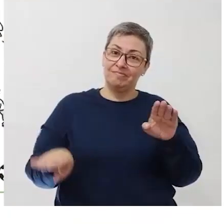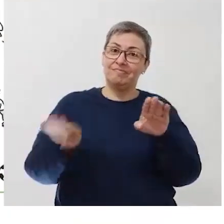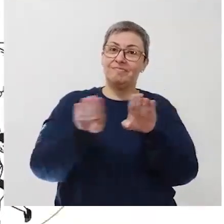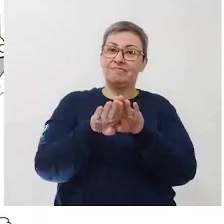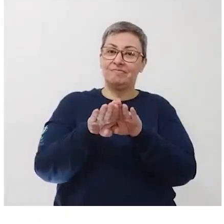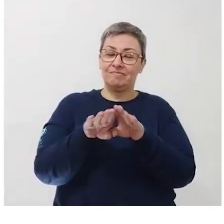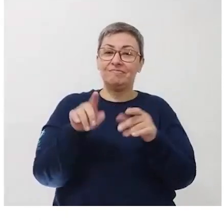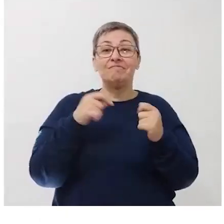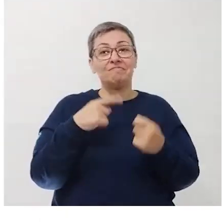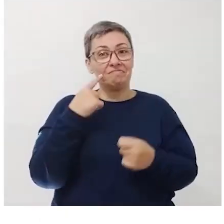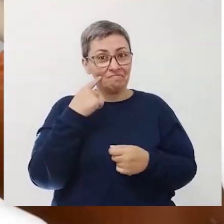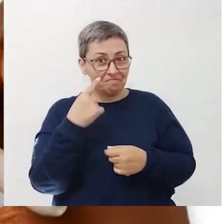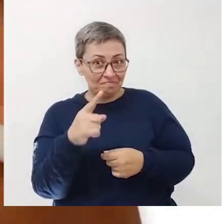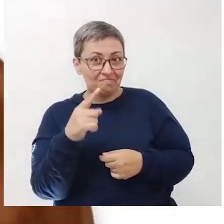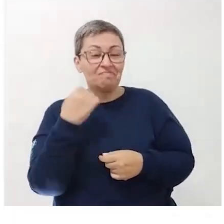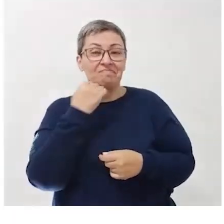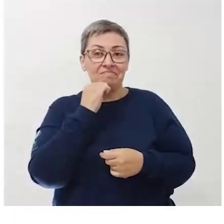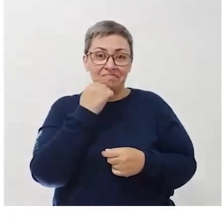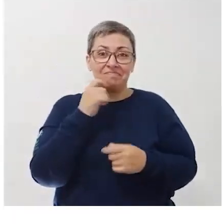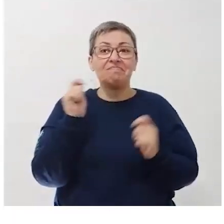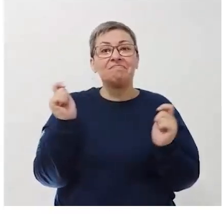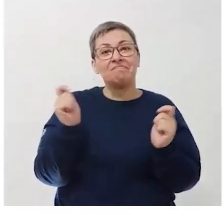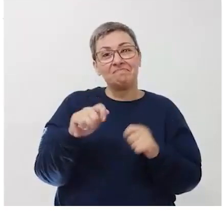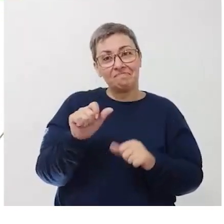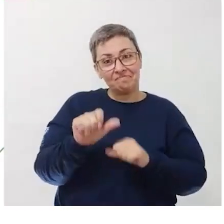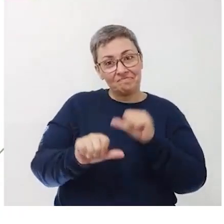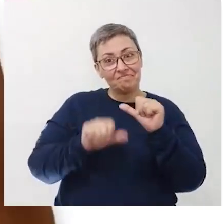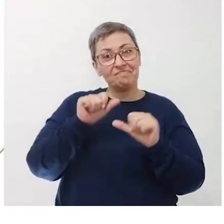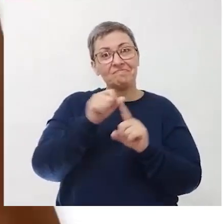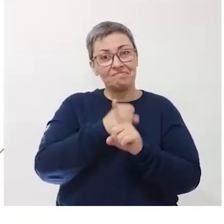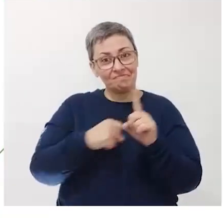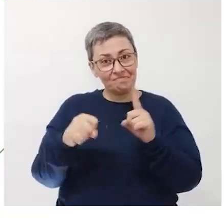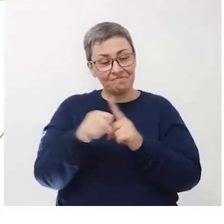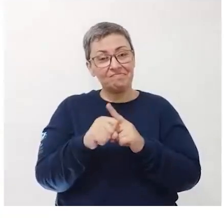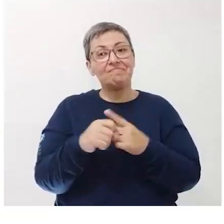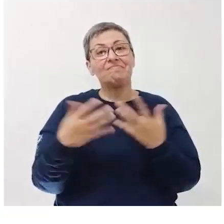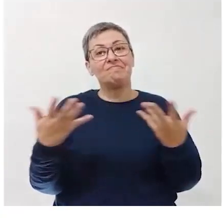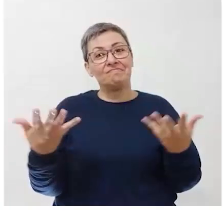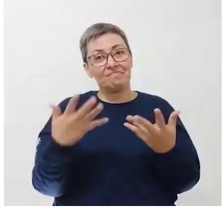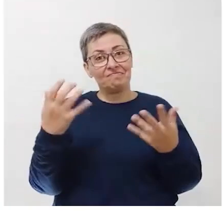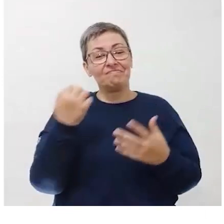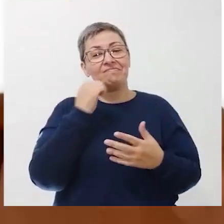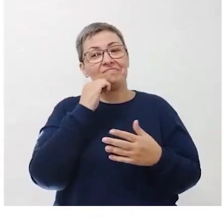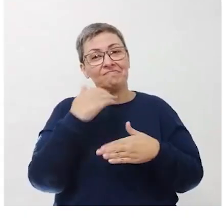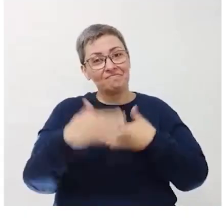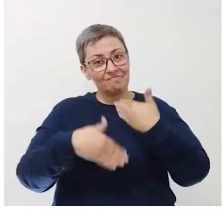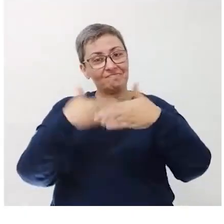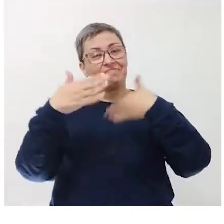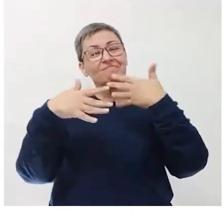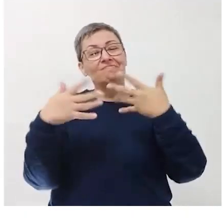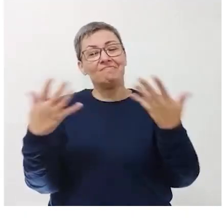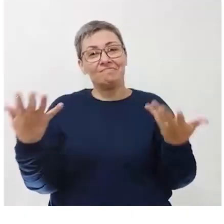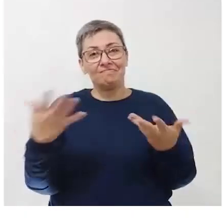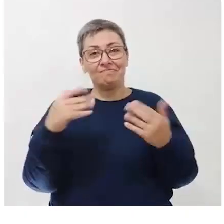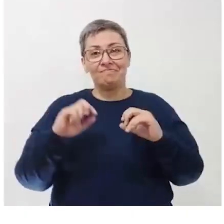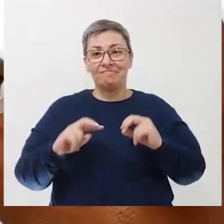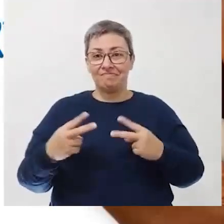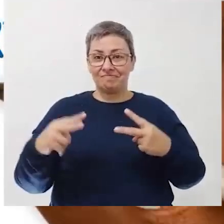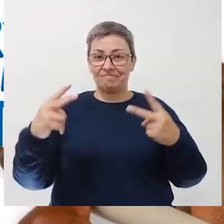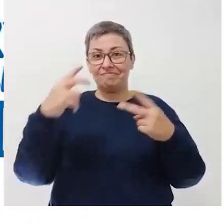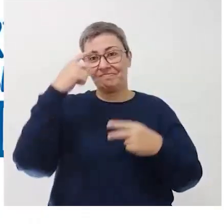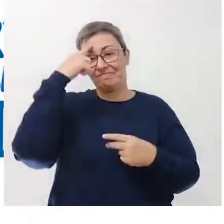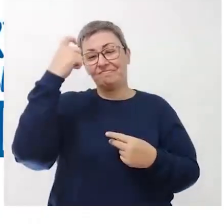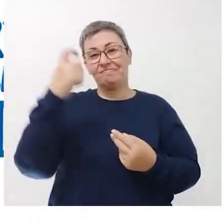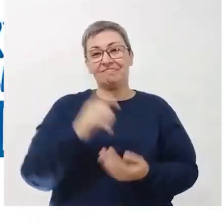redução das desigualdades. Viu só como a ciência tem o poder de transformar a sociedade? Ciência gera desenvolvimento.